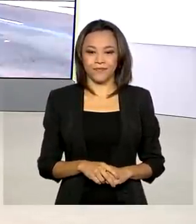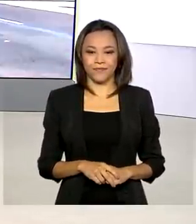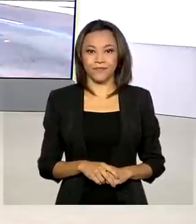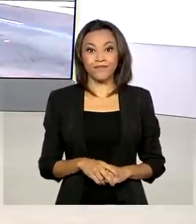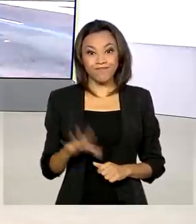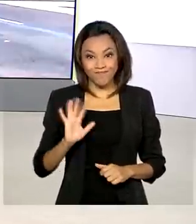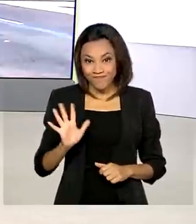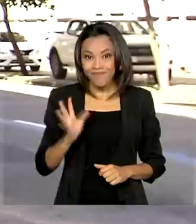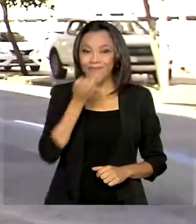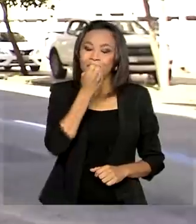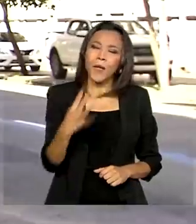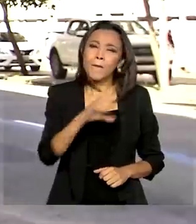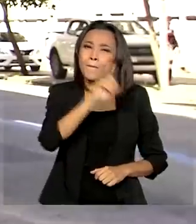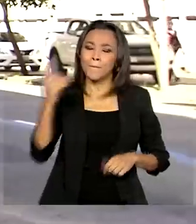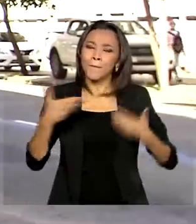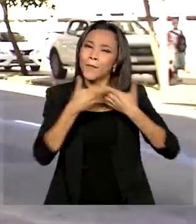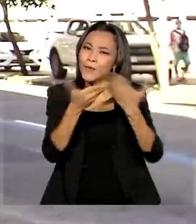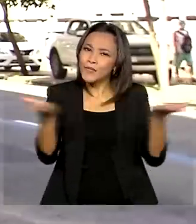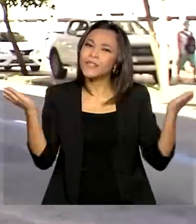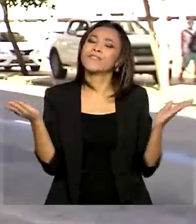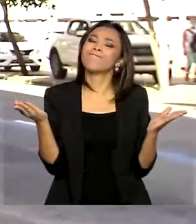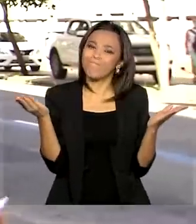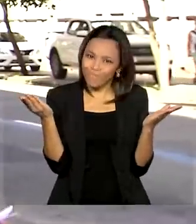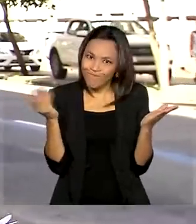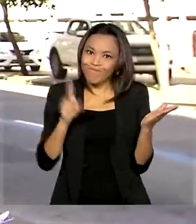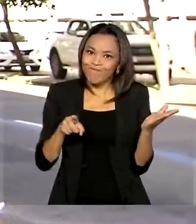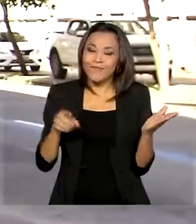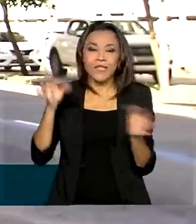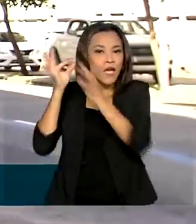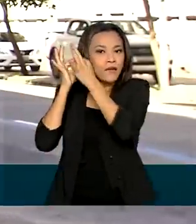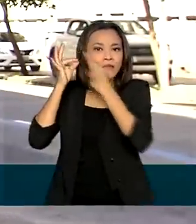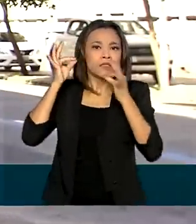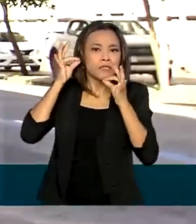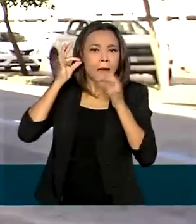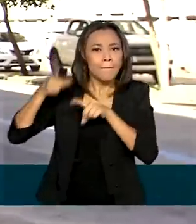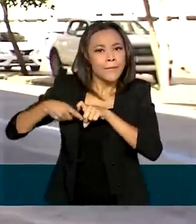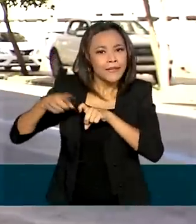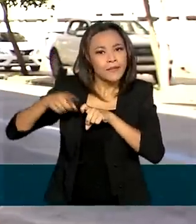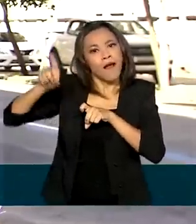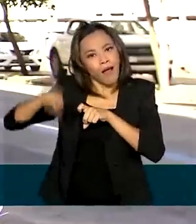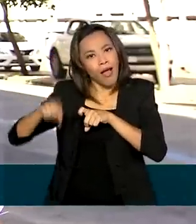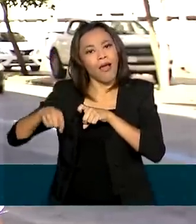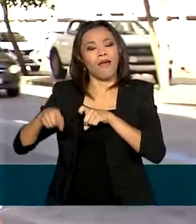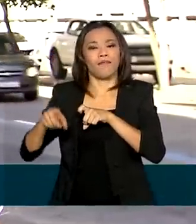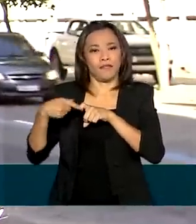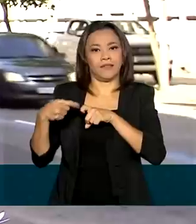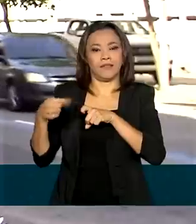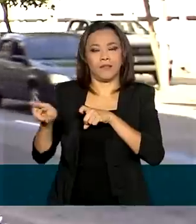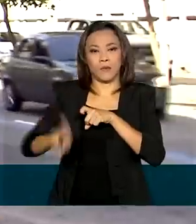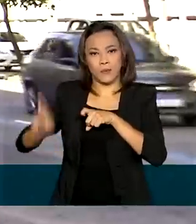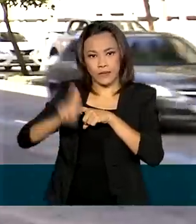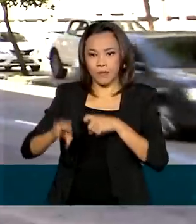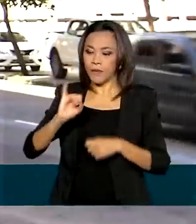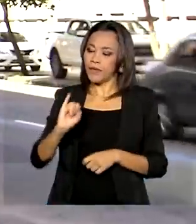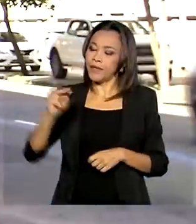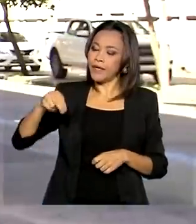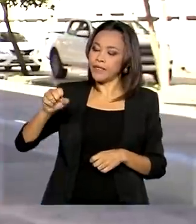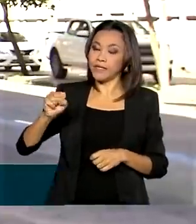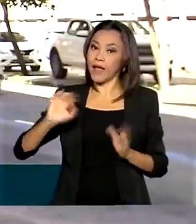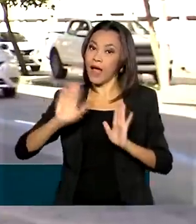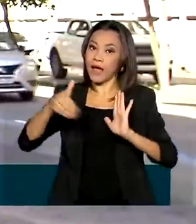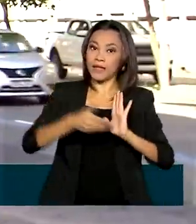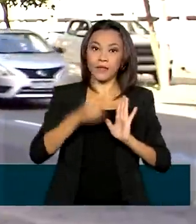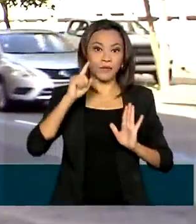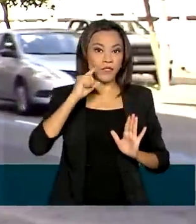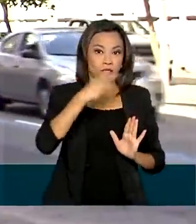Oi, Manu, bom dia. Bom dia a todos. É isso aí, a telemedicina vai ser o procedimento adotado pelo INSS para perícias médicas até o dia 31